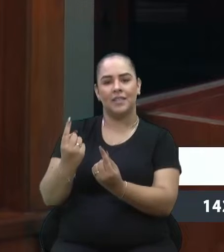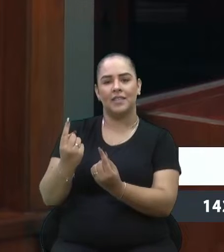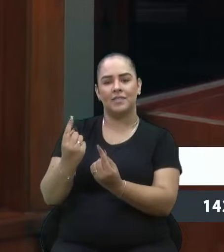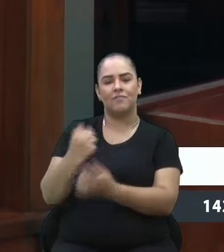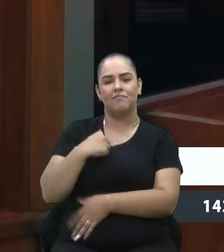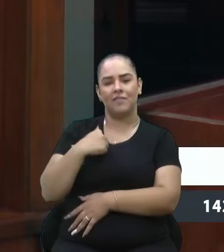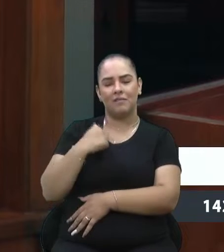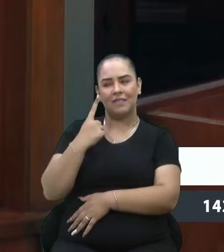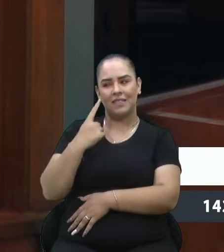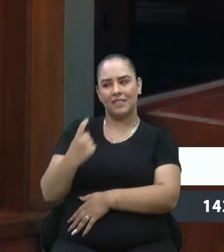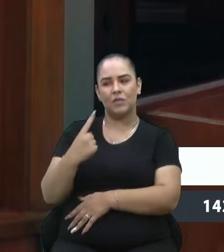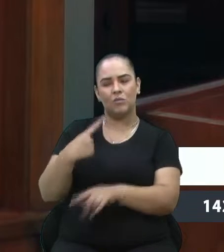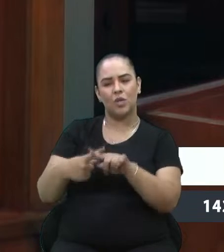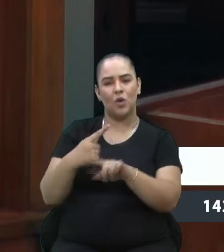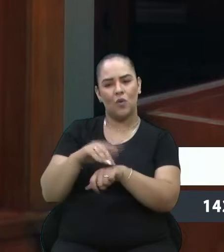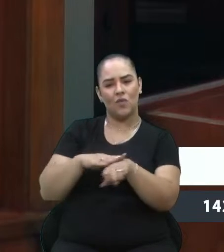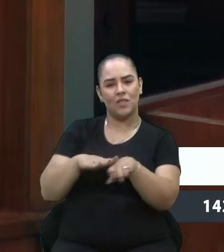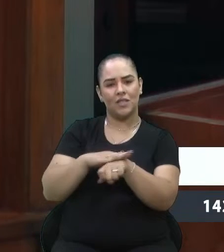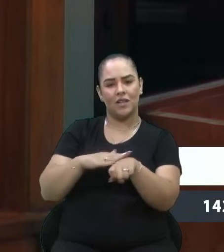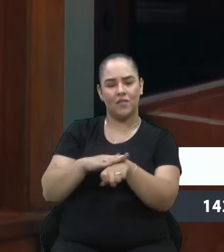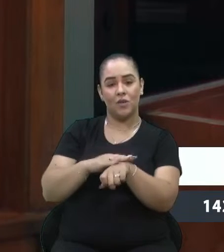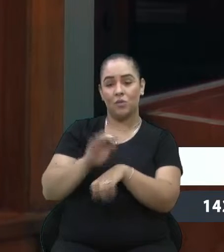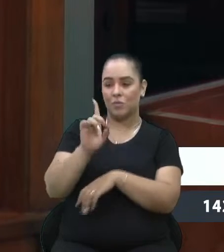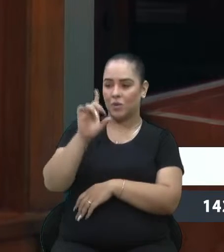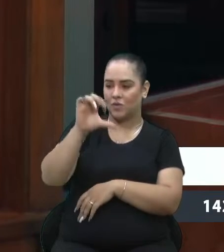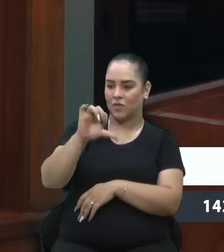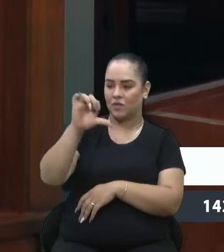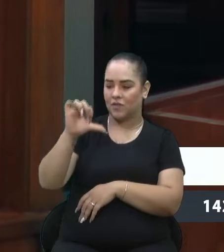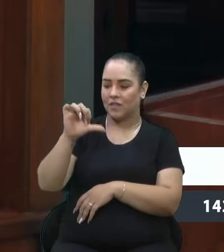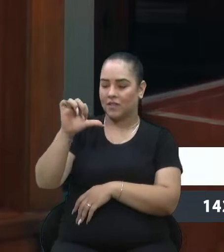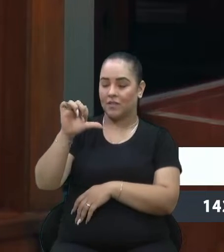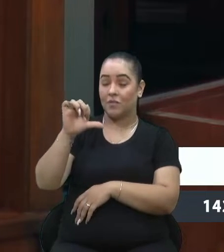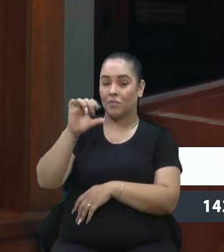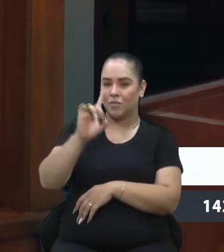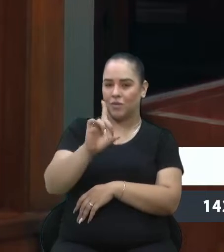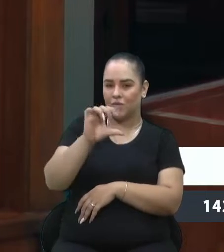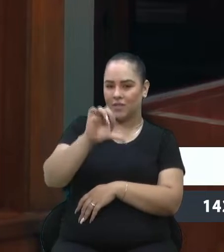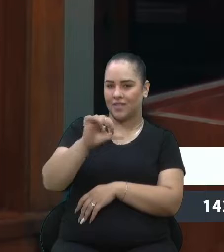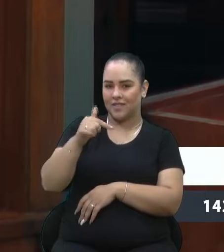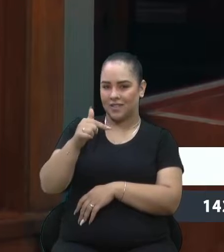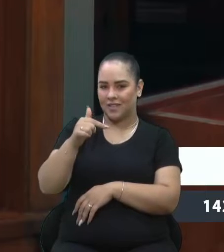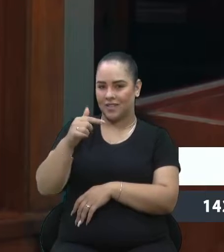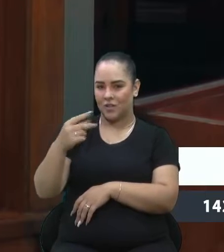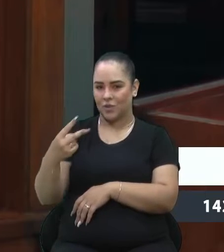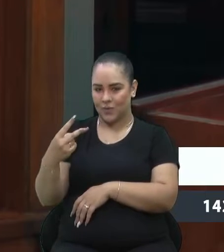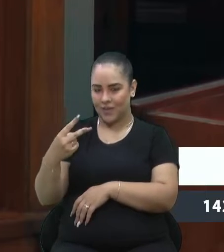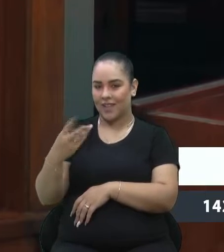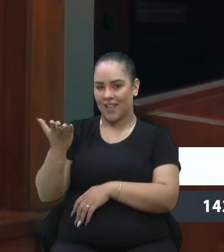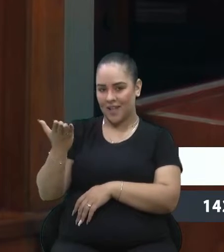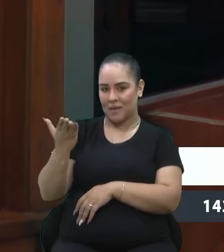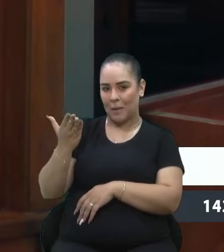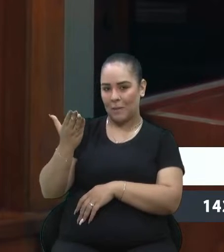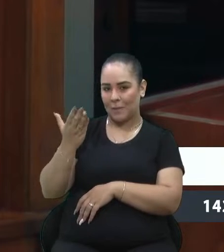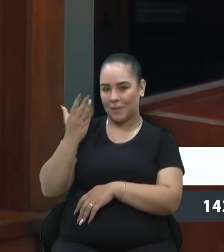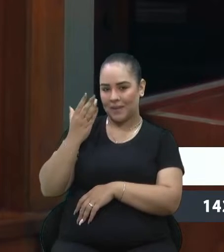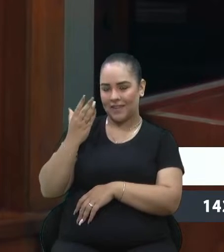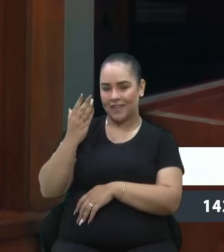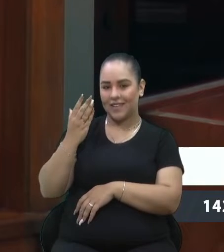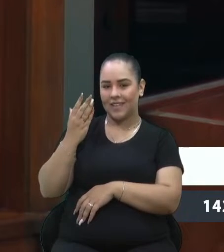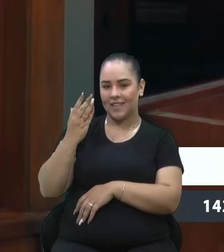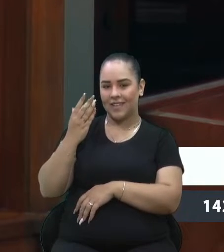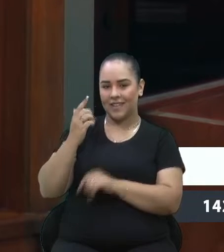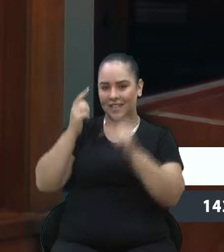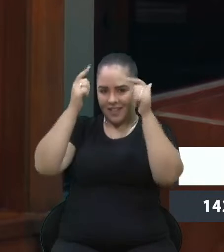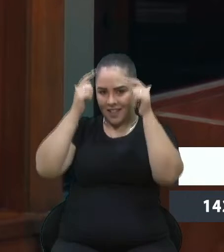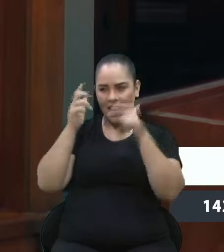princesa da edição de 1972 e ela lembrava que o desfile da Festa da Uva foi a primeira